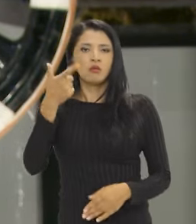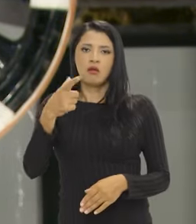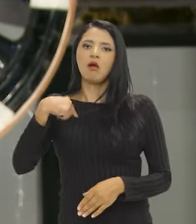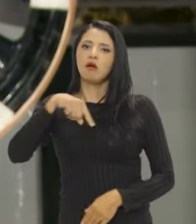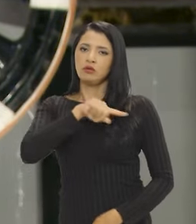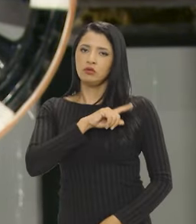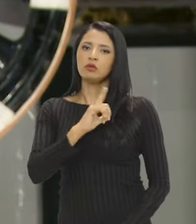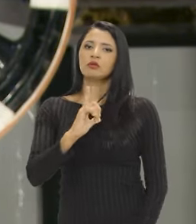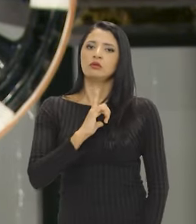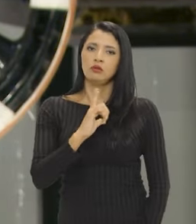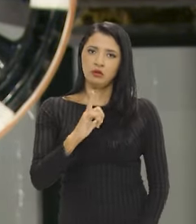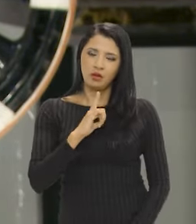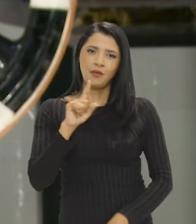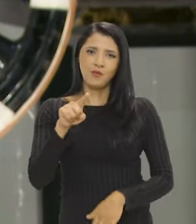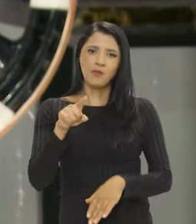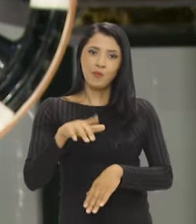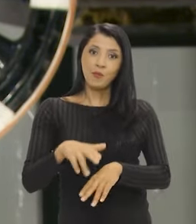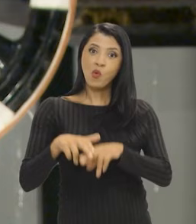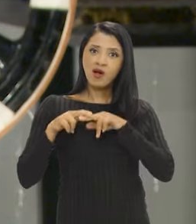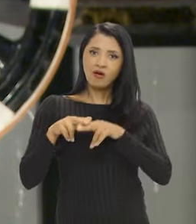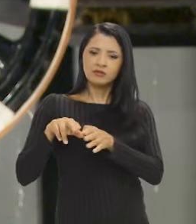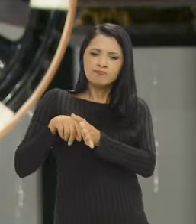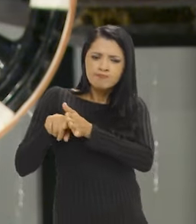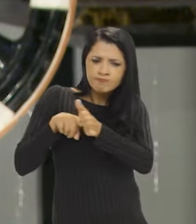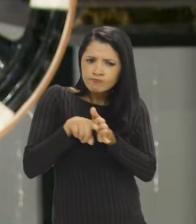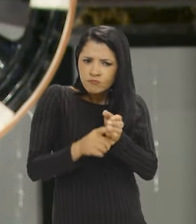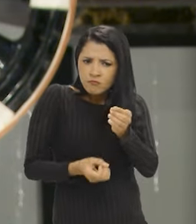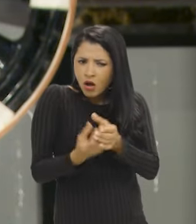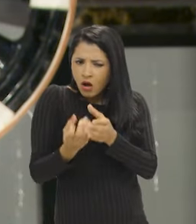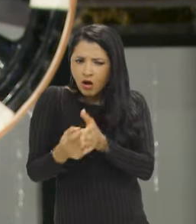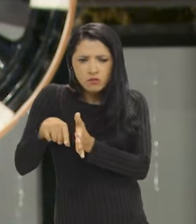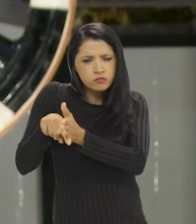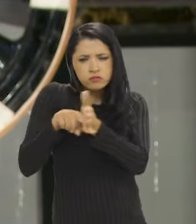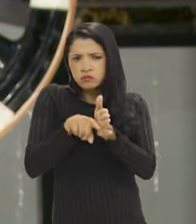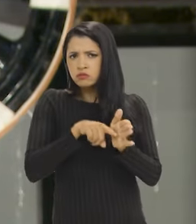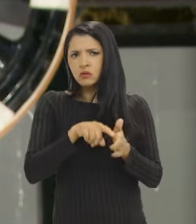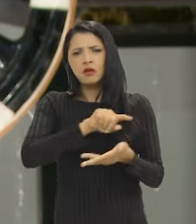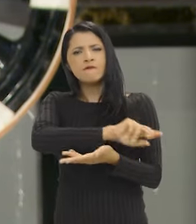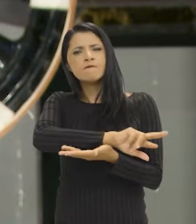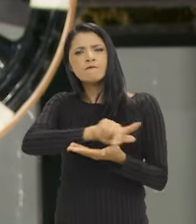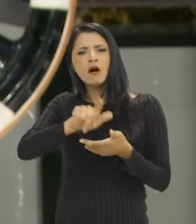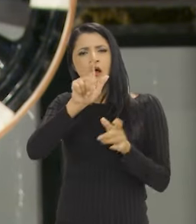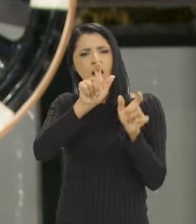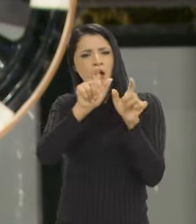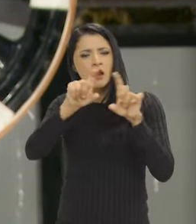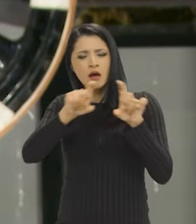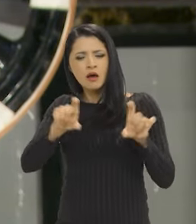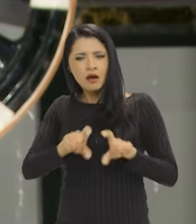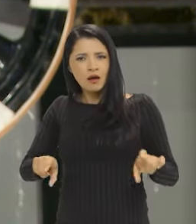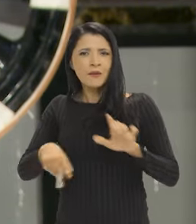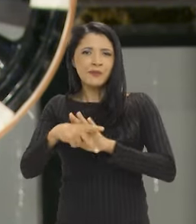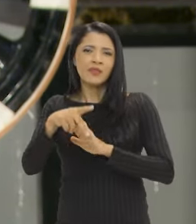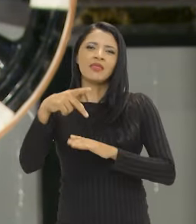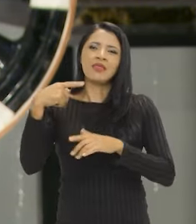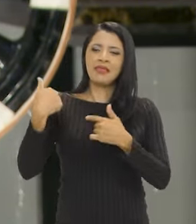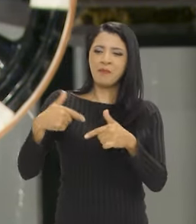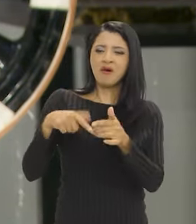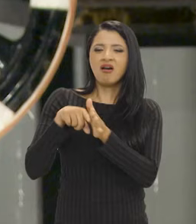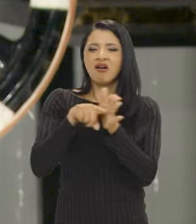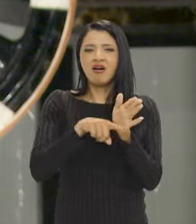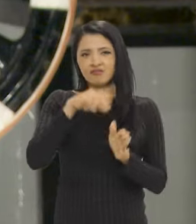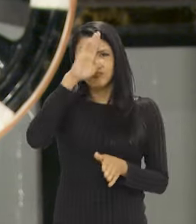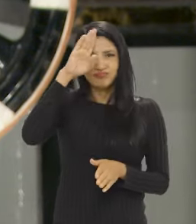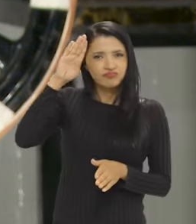a gente tem por força da produção de pesquisas uma série de expressões de trabalhos